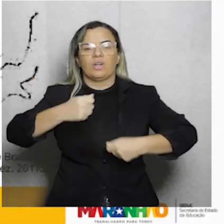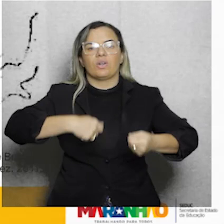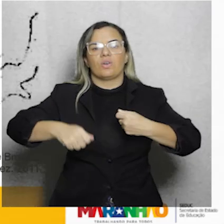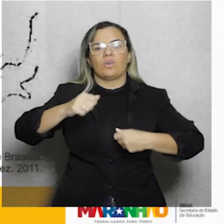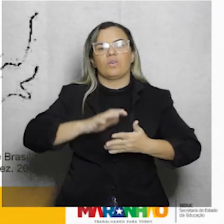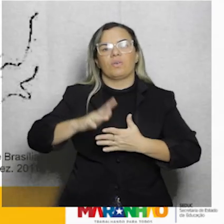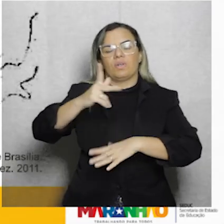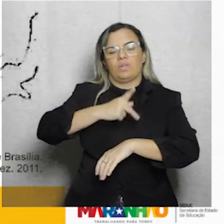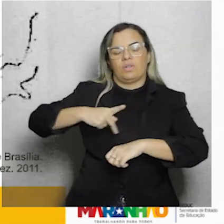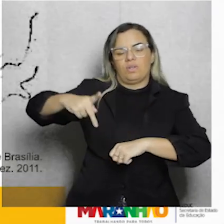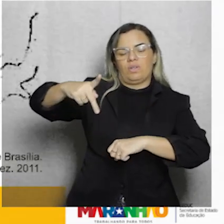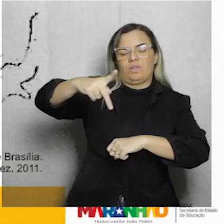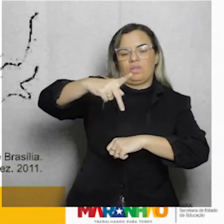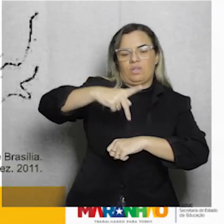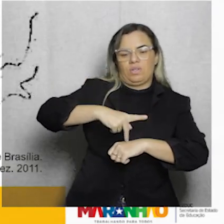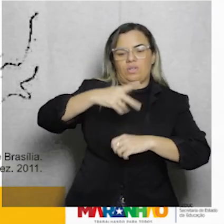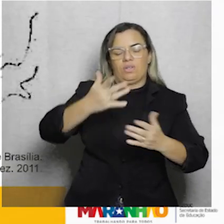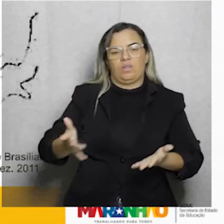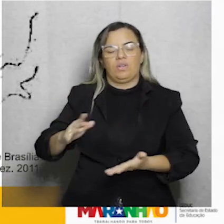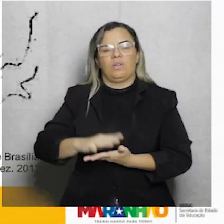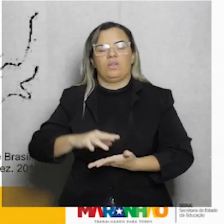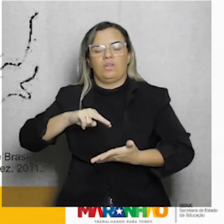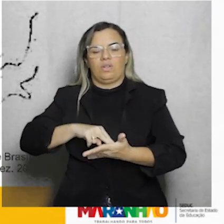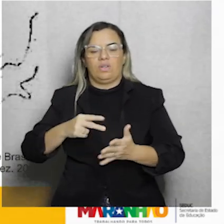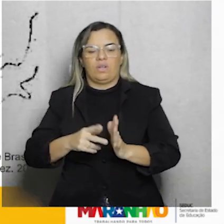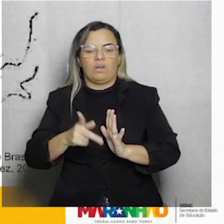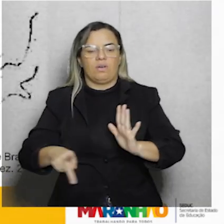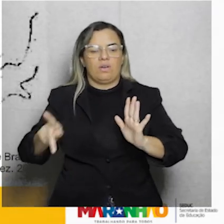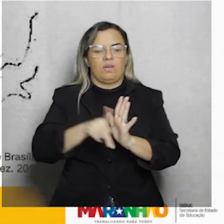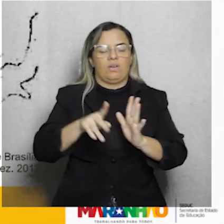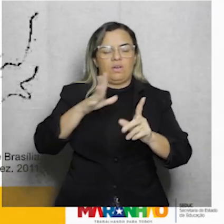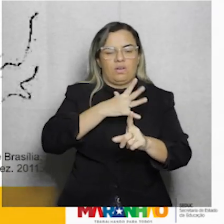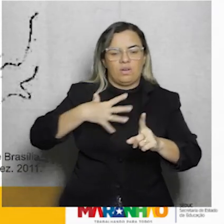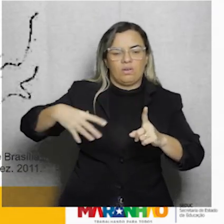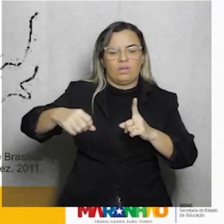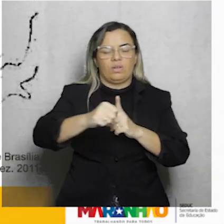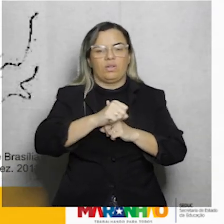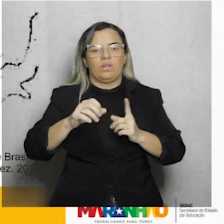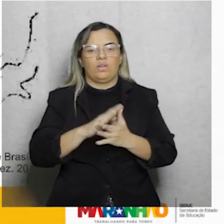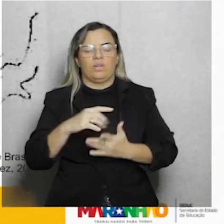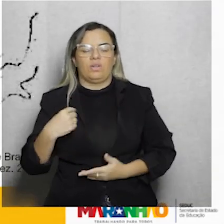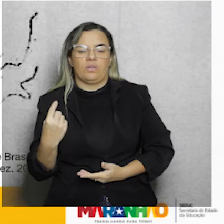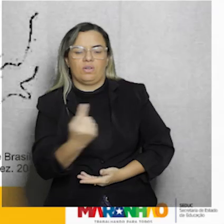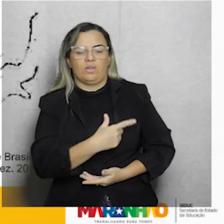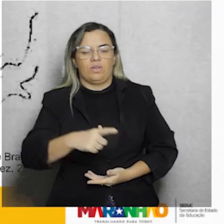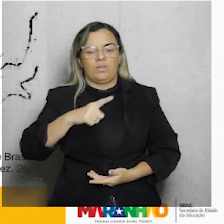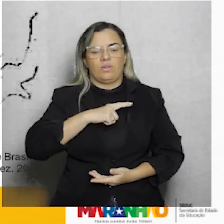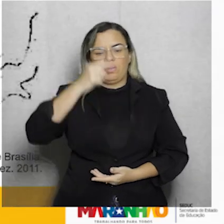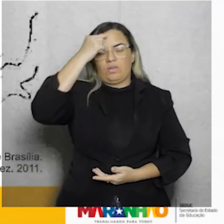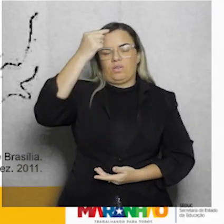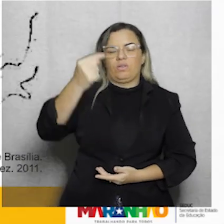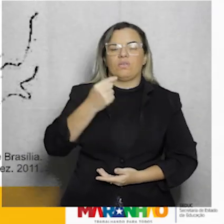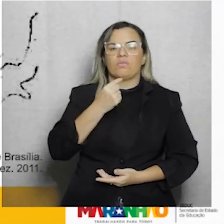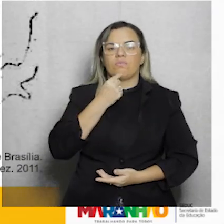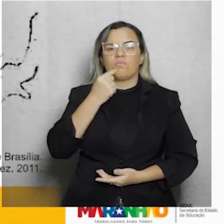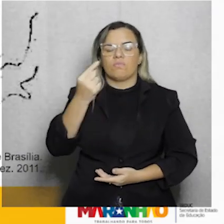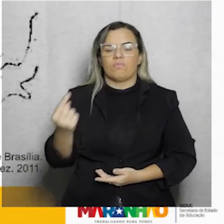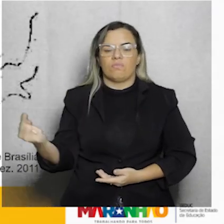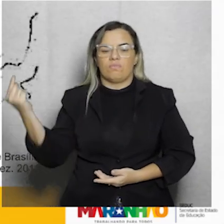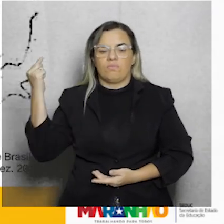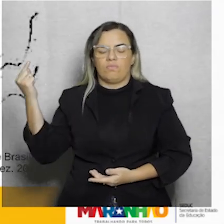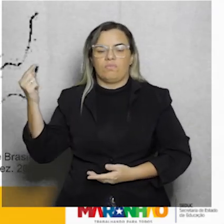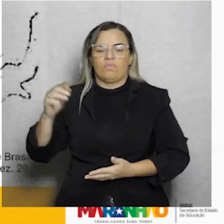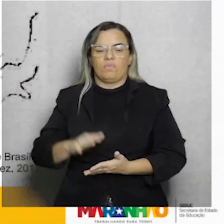E grande parte, parte significativa, da própria sociedade. E aqui nós temos a imagem de uma